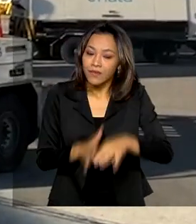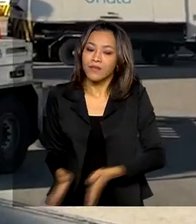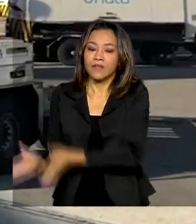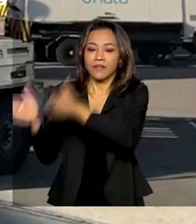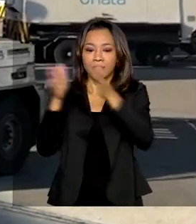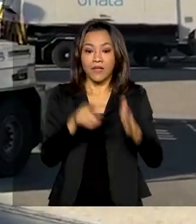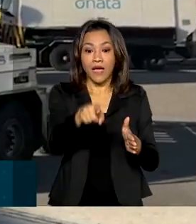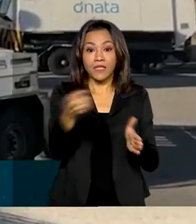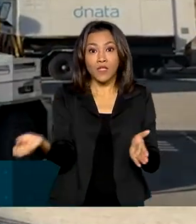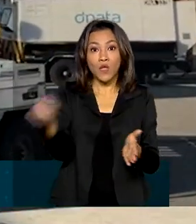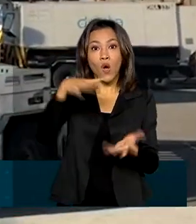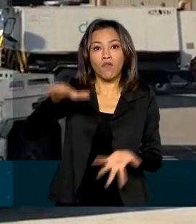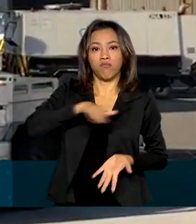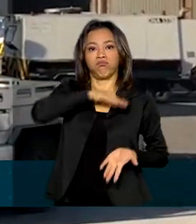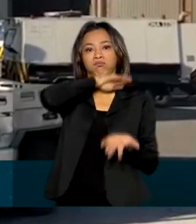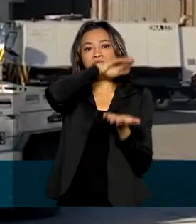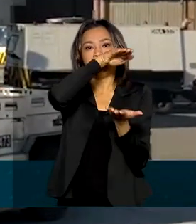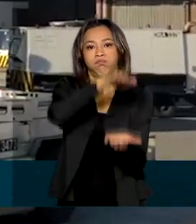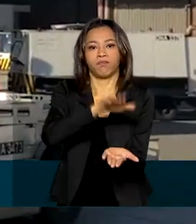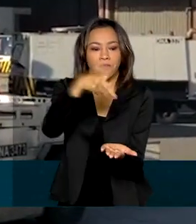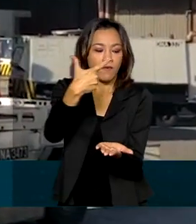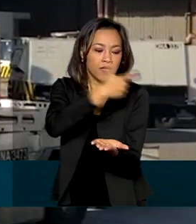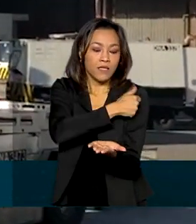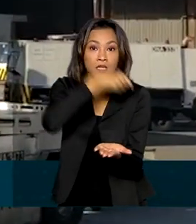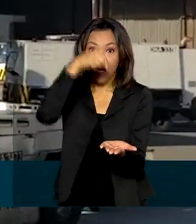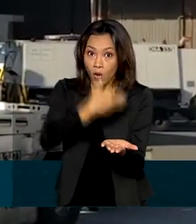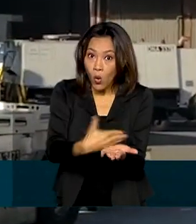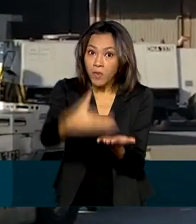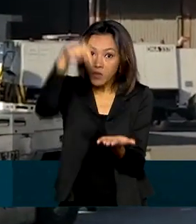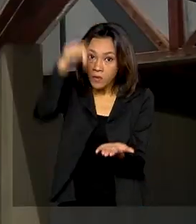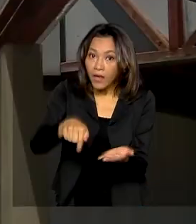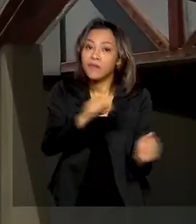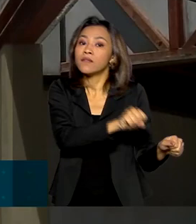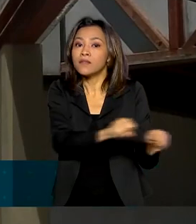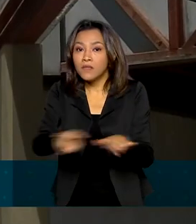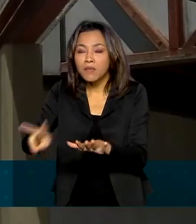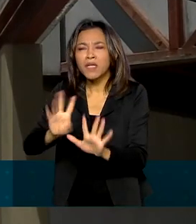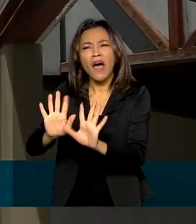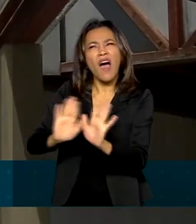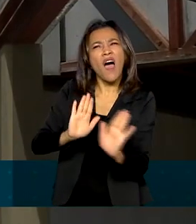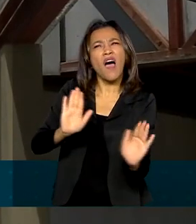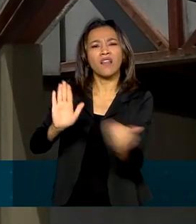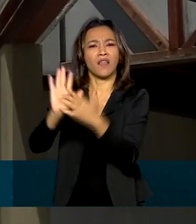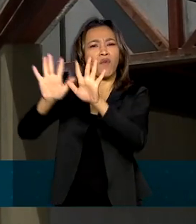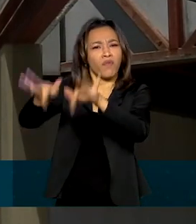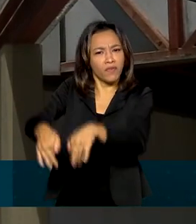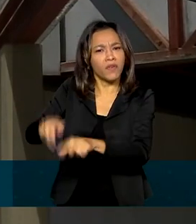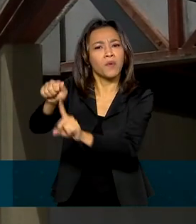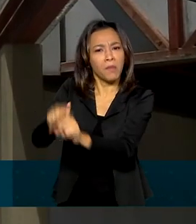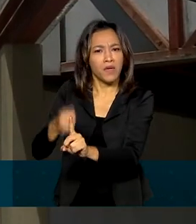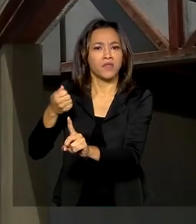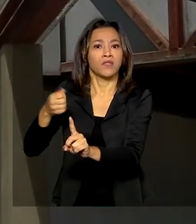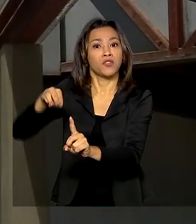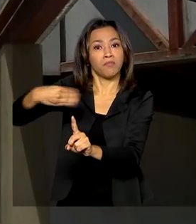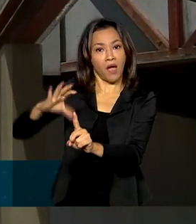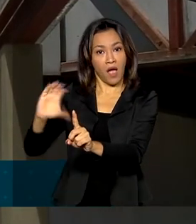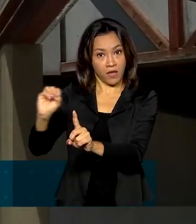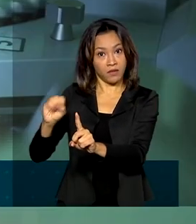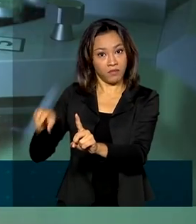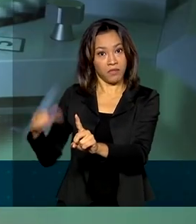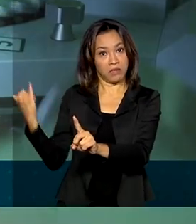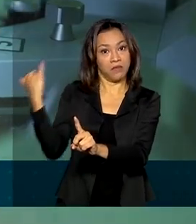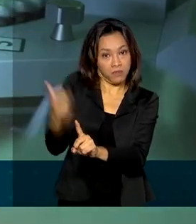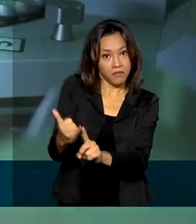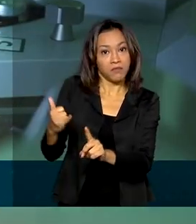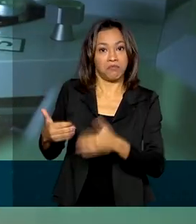nova remessa da vacina começou esta semana e deve terminar no início de março, segundo o Ministério da Saúde. São 2